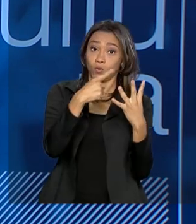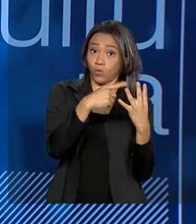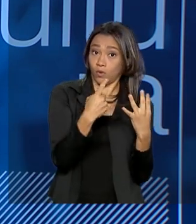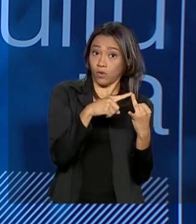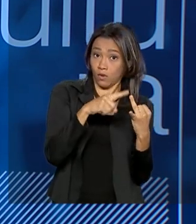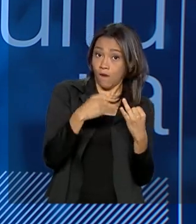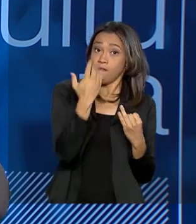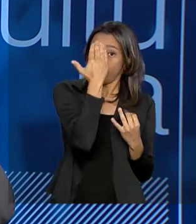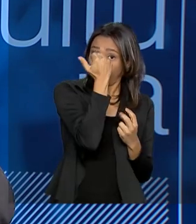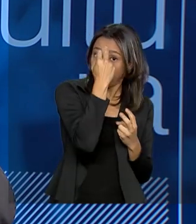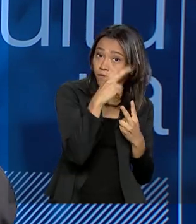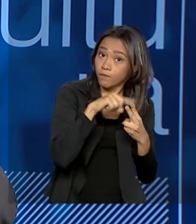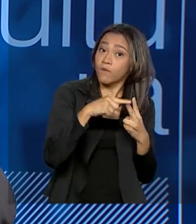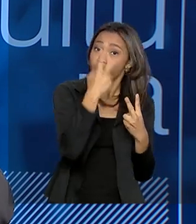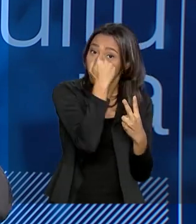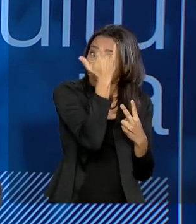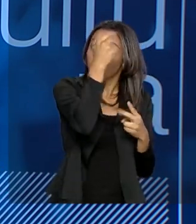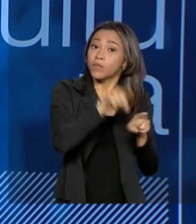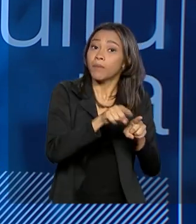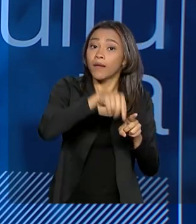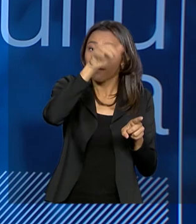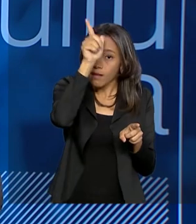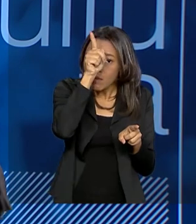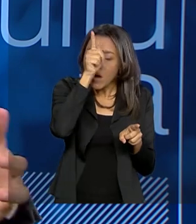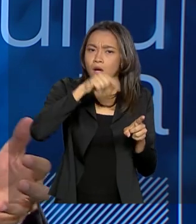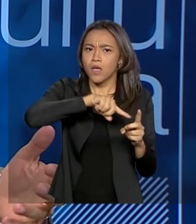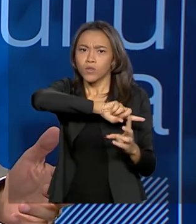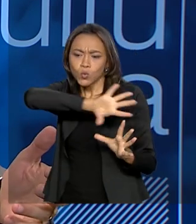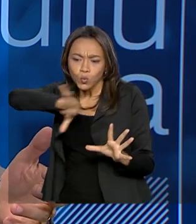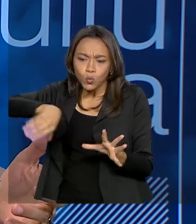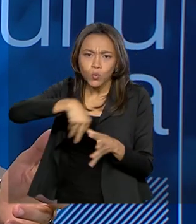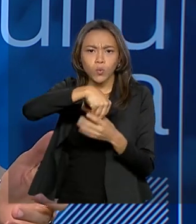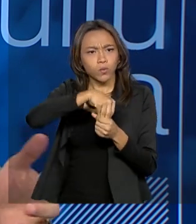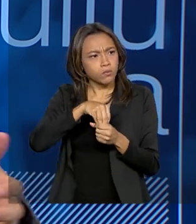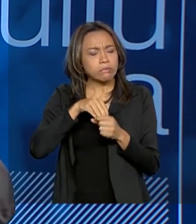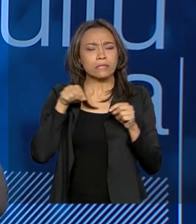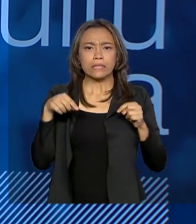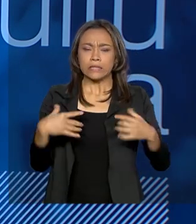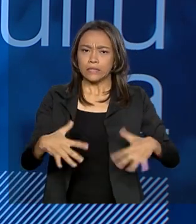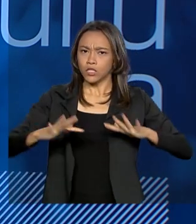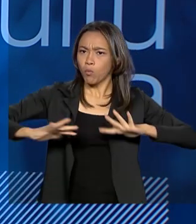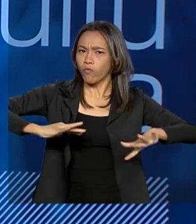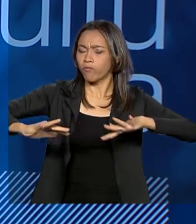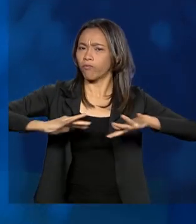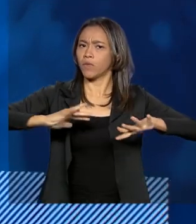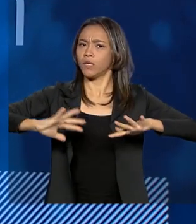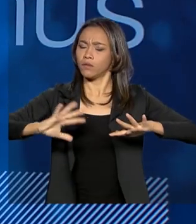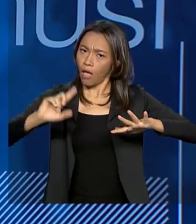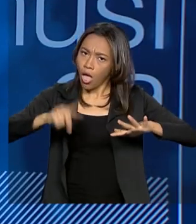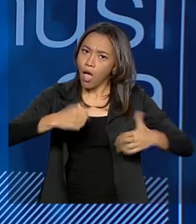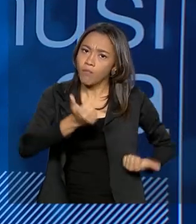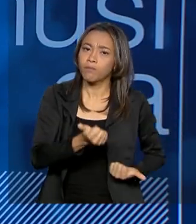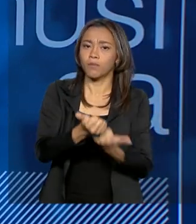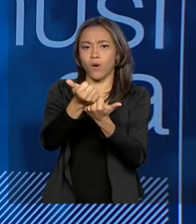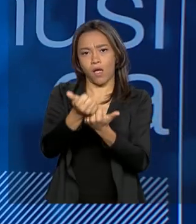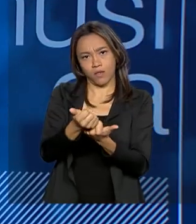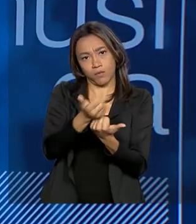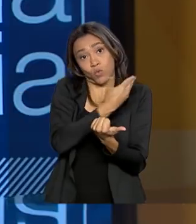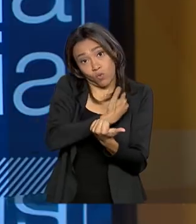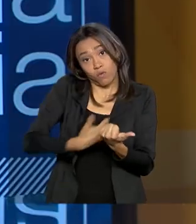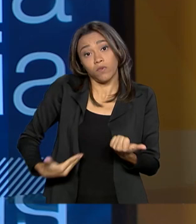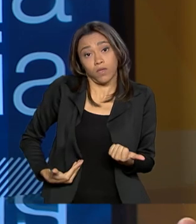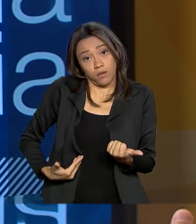no romantismo alemão. Então, todos os grandes movimentos no campo da arte foram apoiados pelos governos das suas